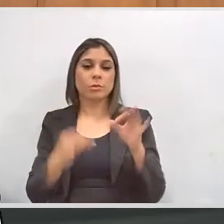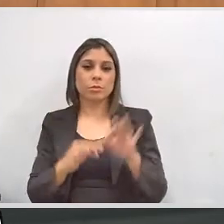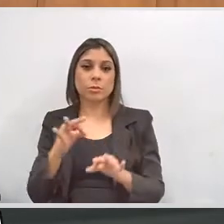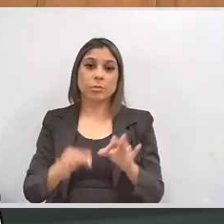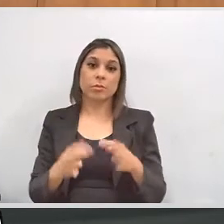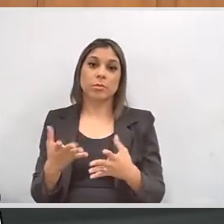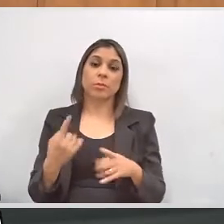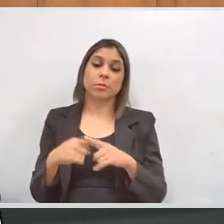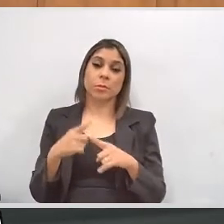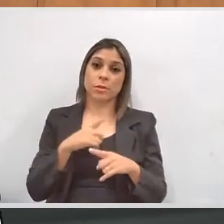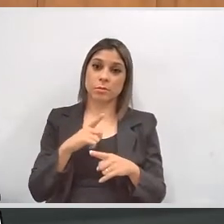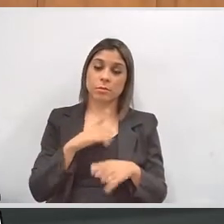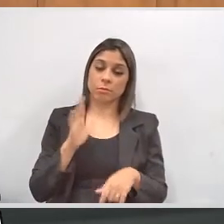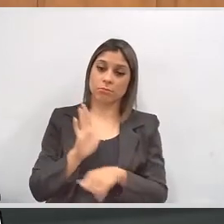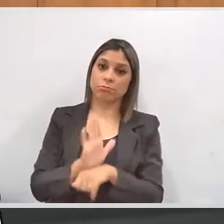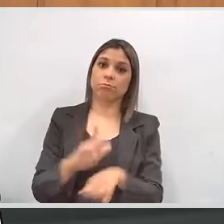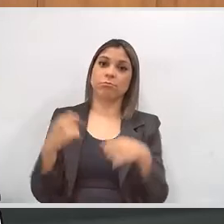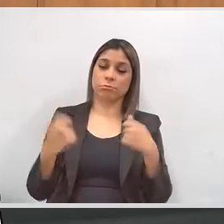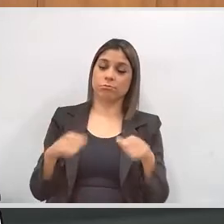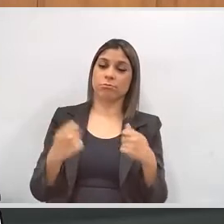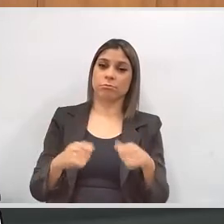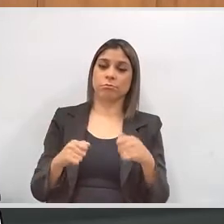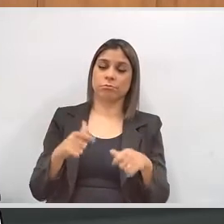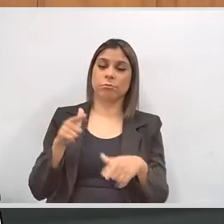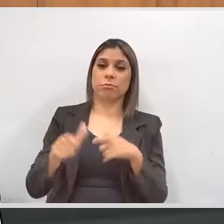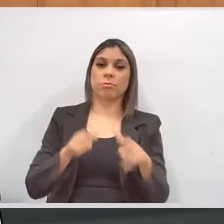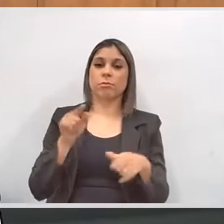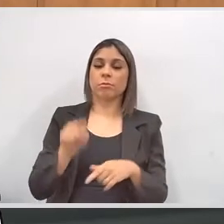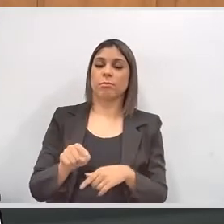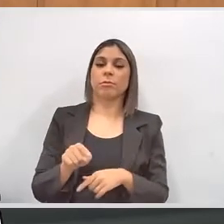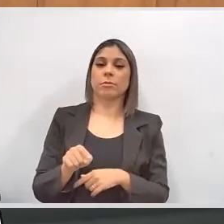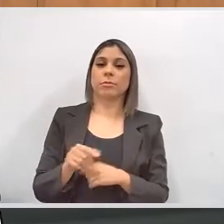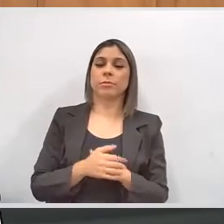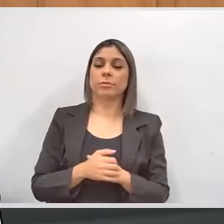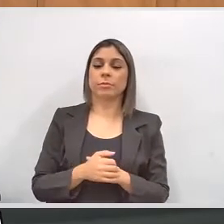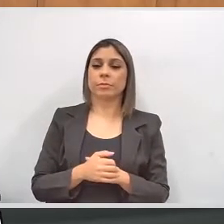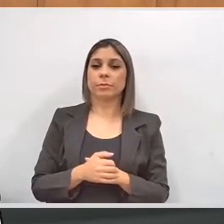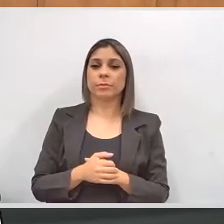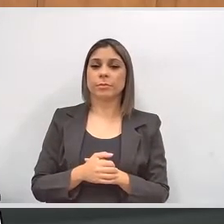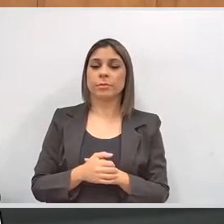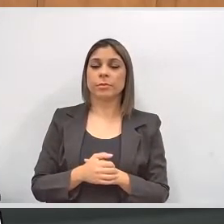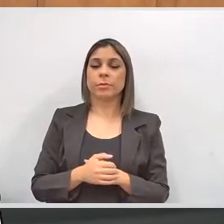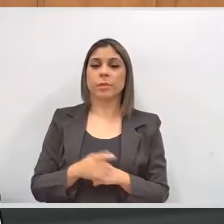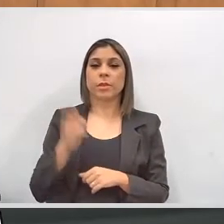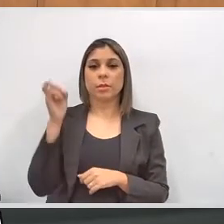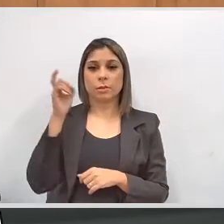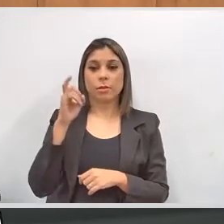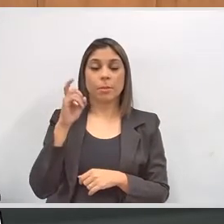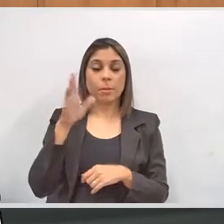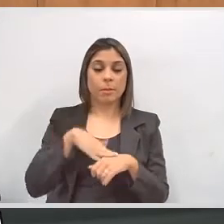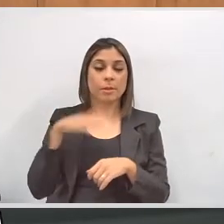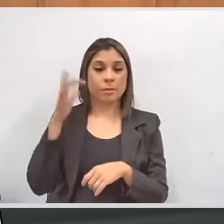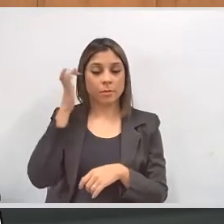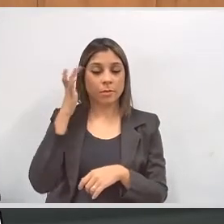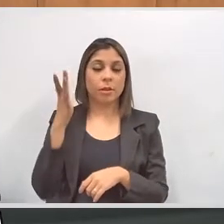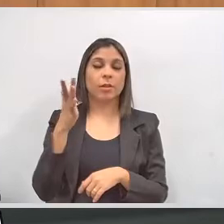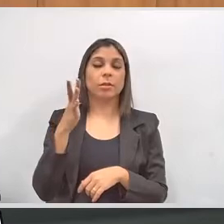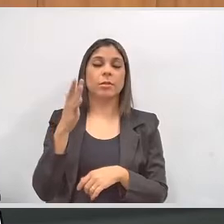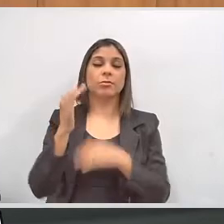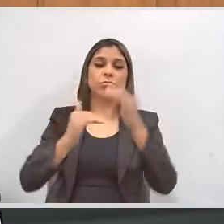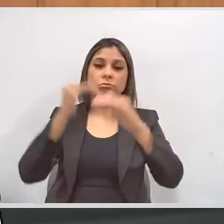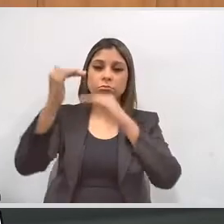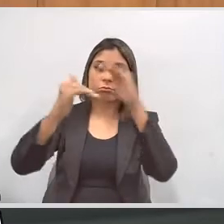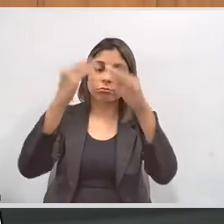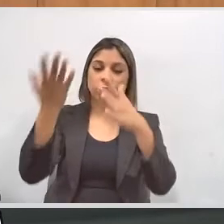confere um apoio necessário nessa ação e facilita o desenvolvimento de